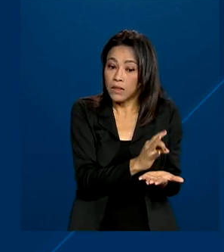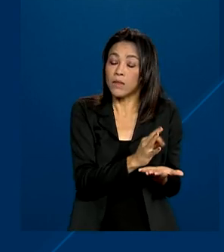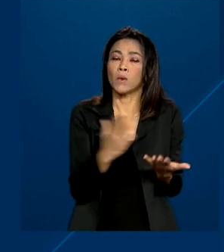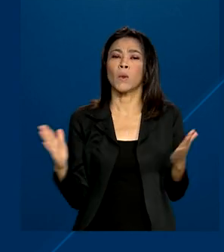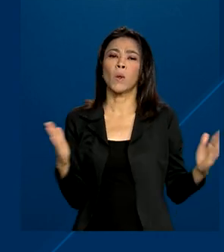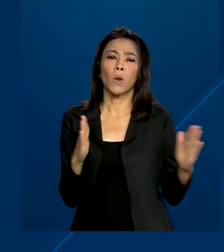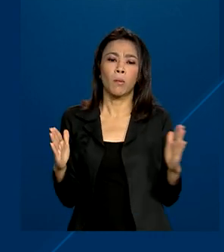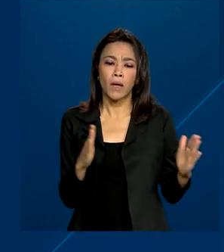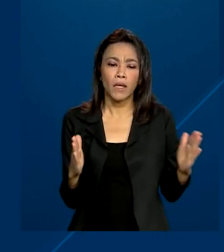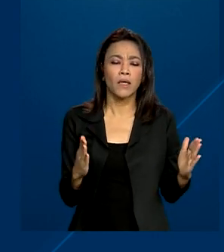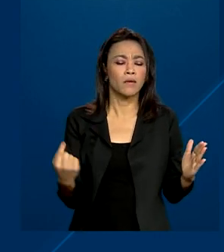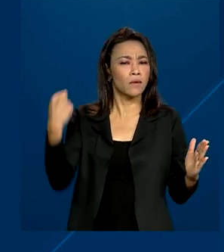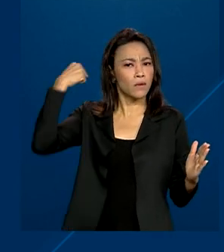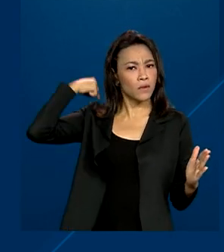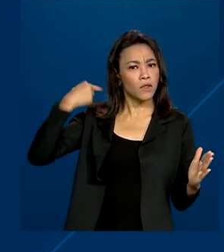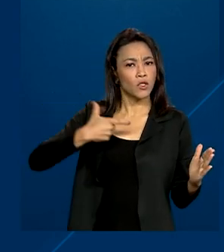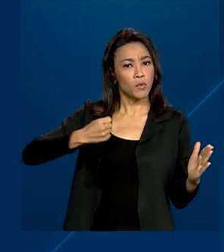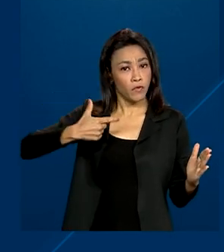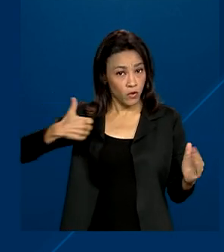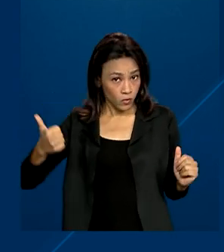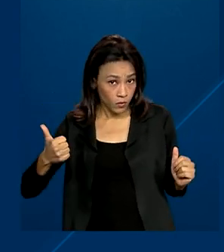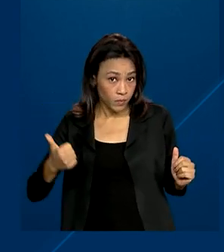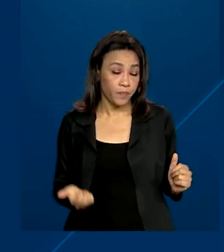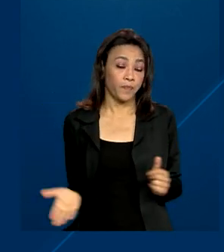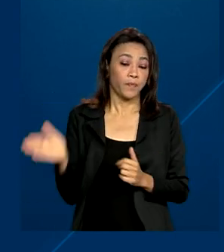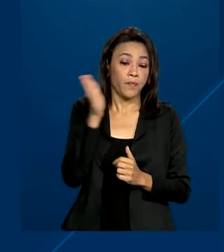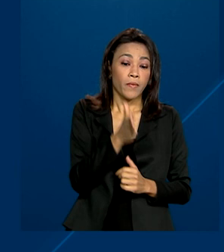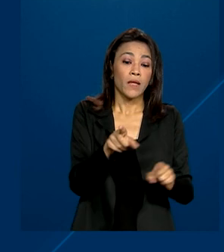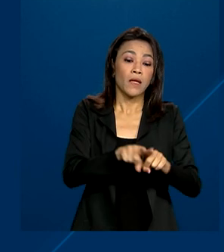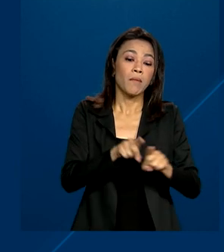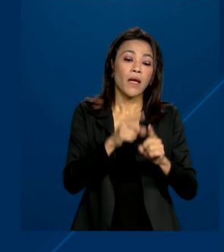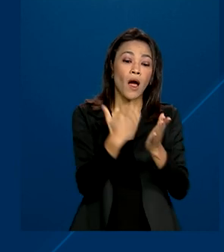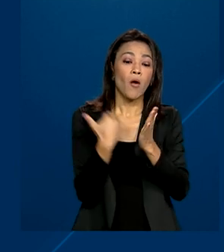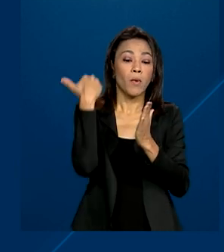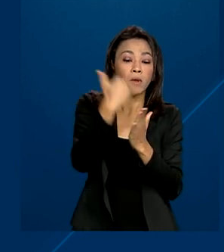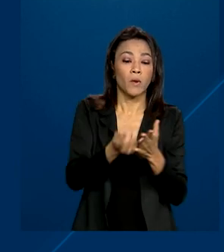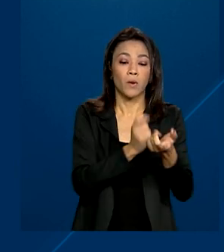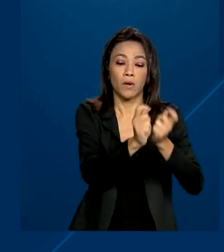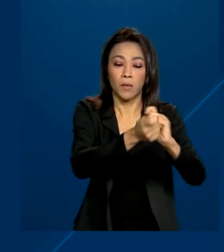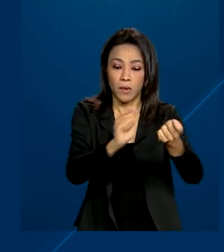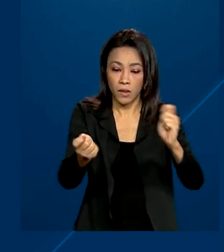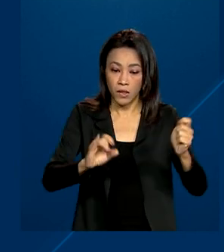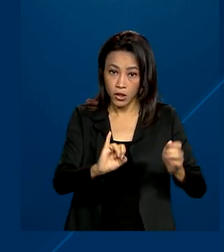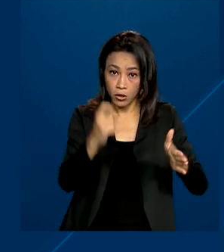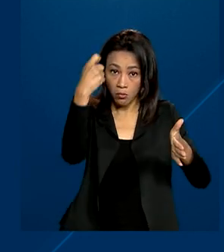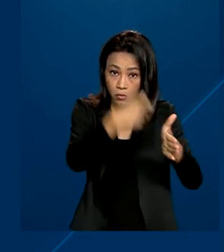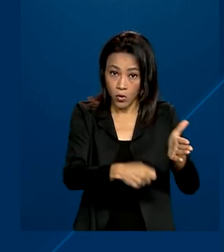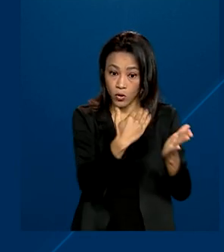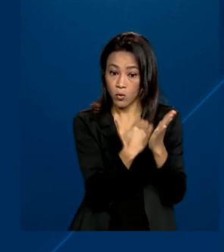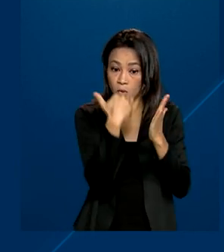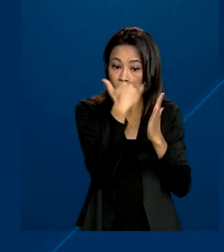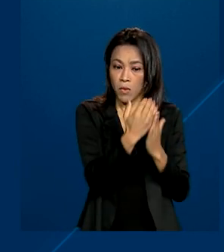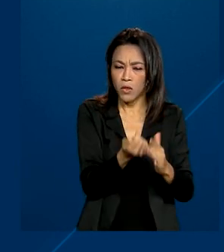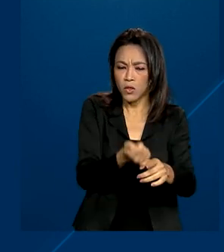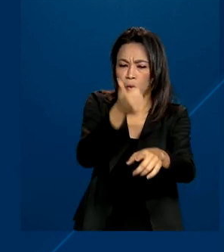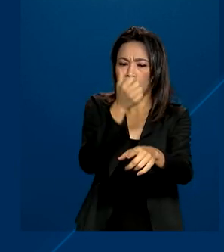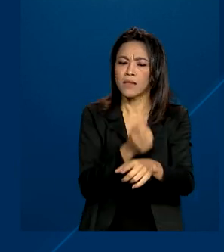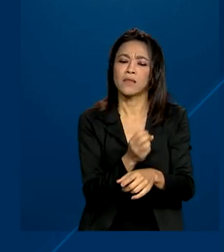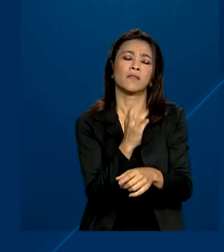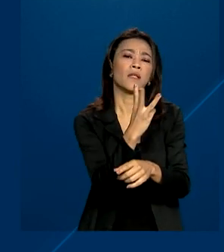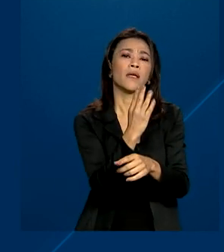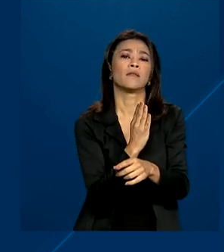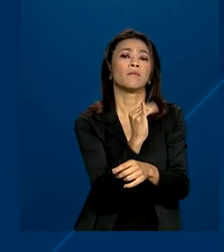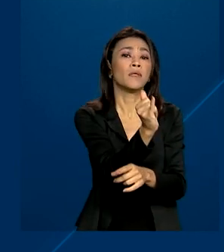setembro de 2021. Também aumentou o pagamento de impostos, um crescimento de quase 3 bilhões de reais